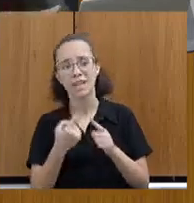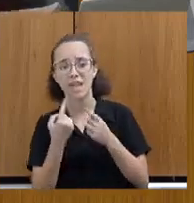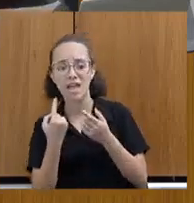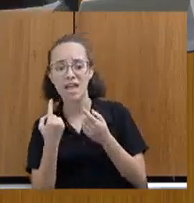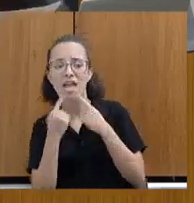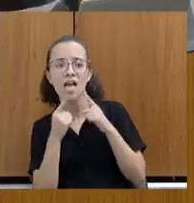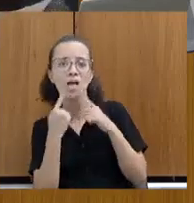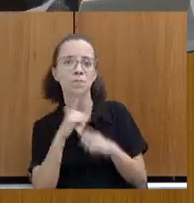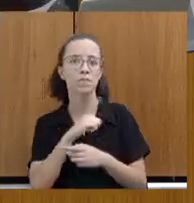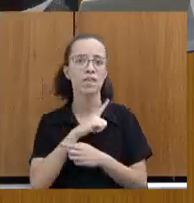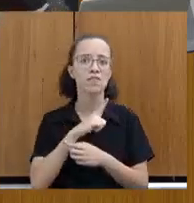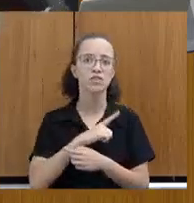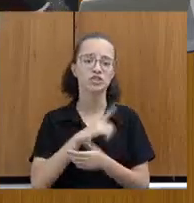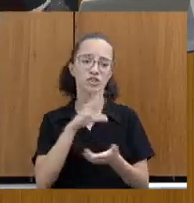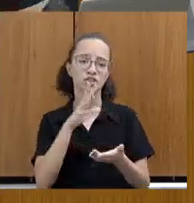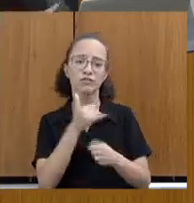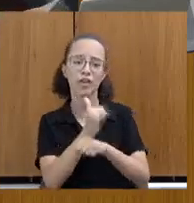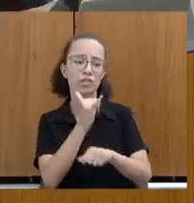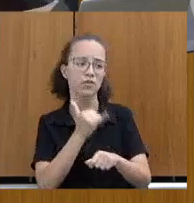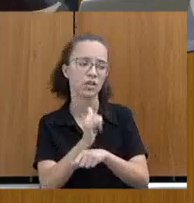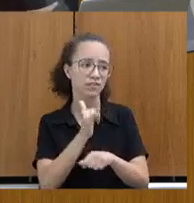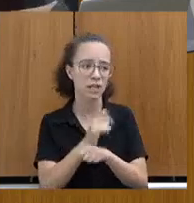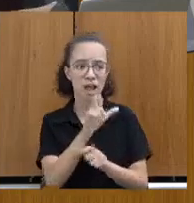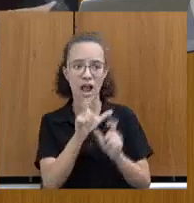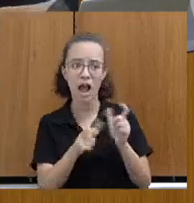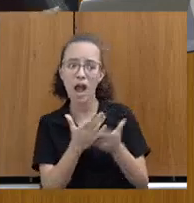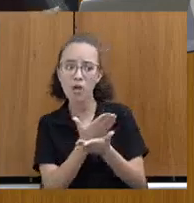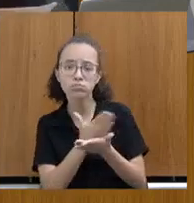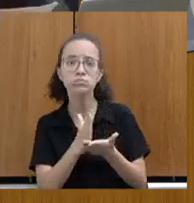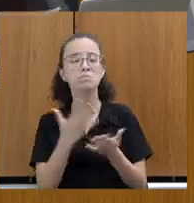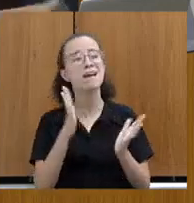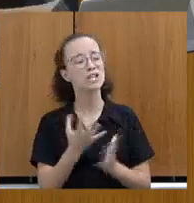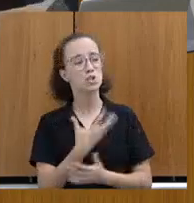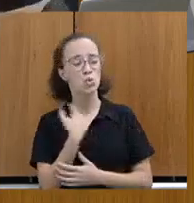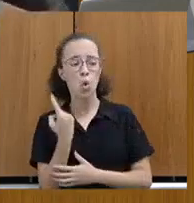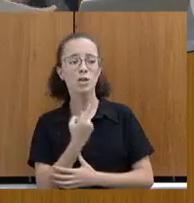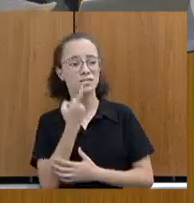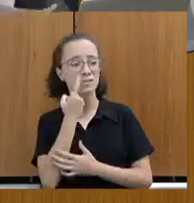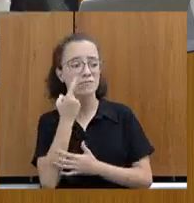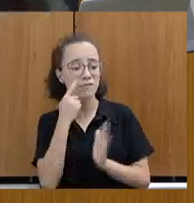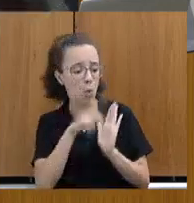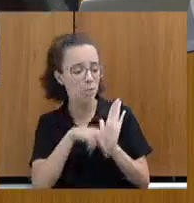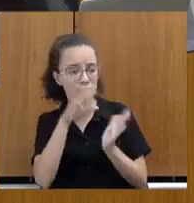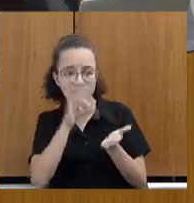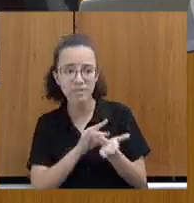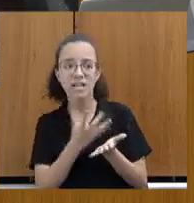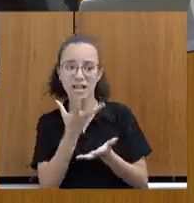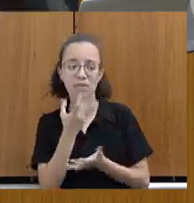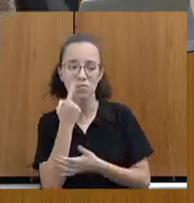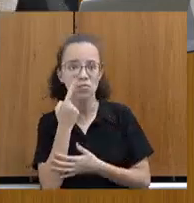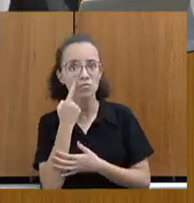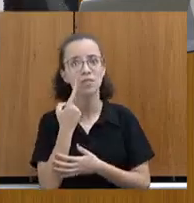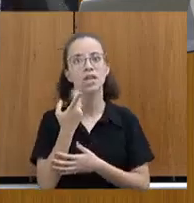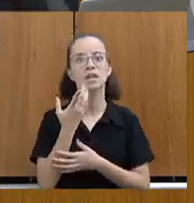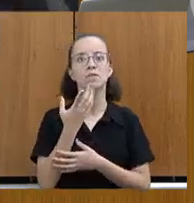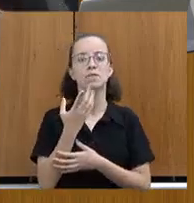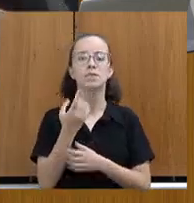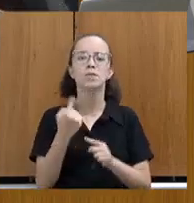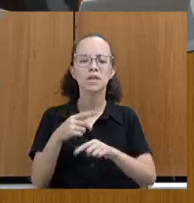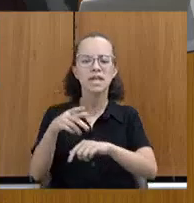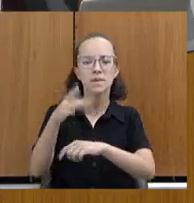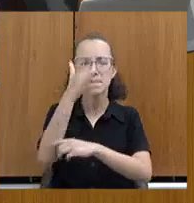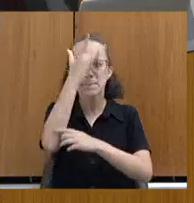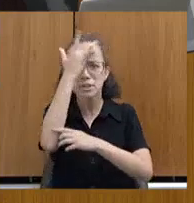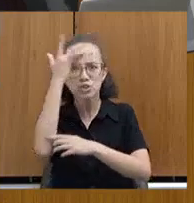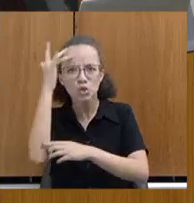ausência de algumas participações. Nós queremos ver o plano. É isso. Que chegaram mais imigrantes, mais